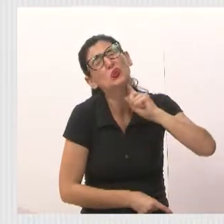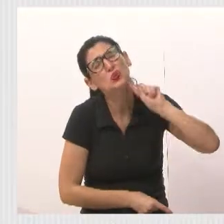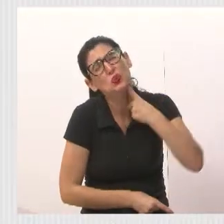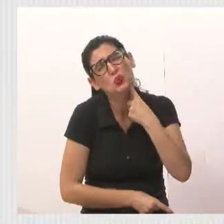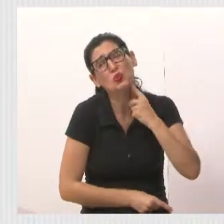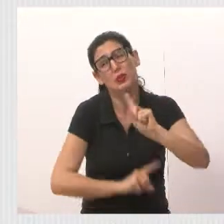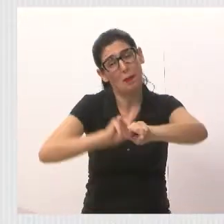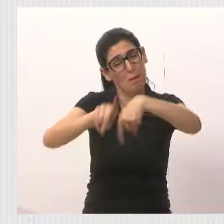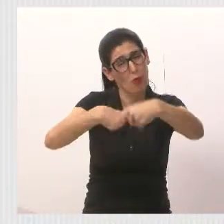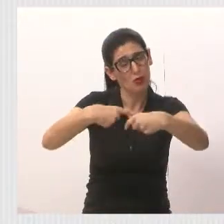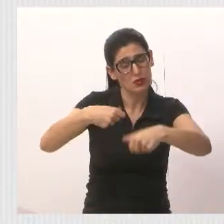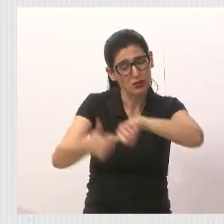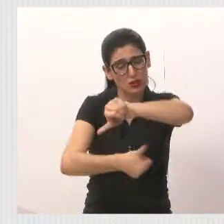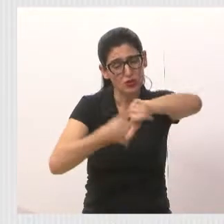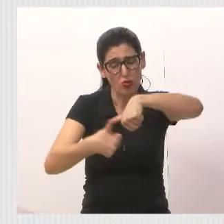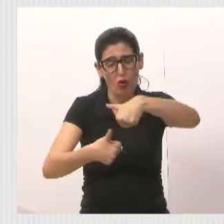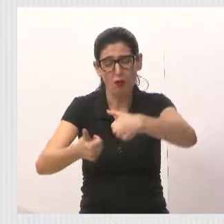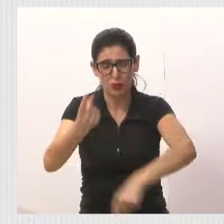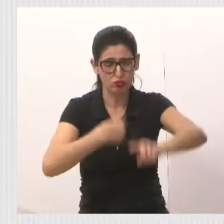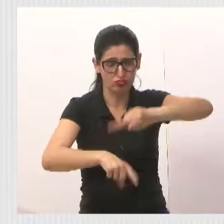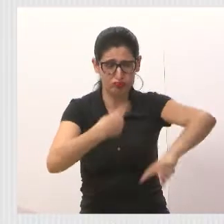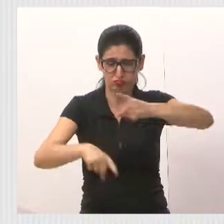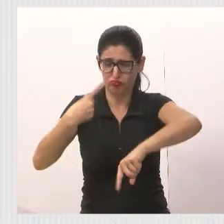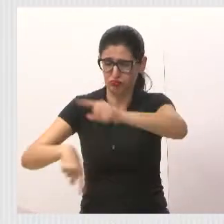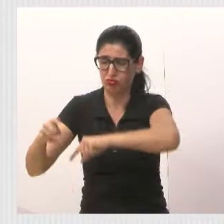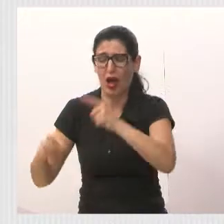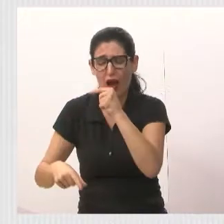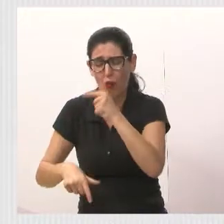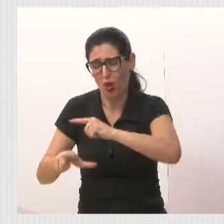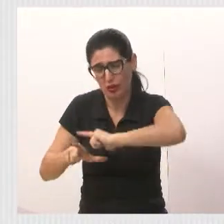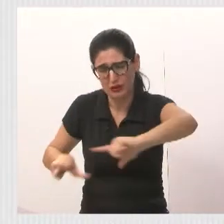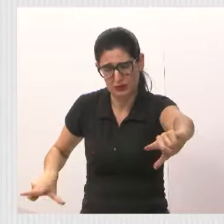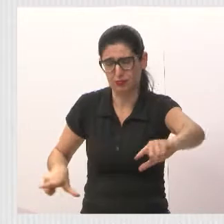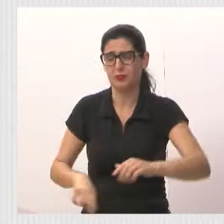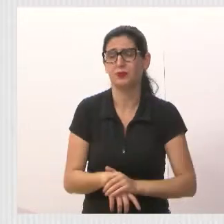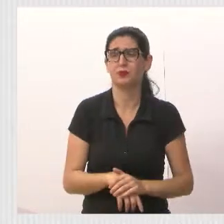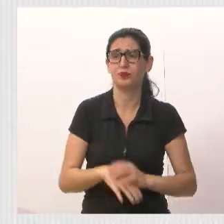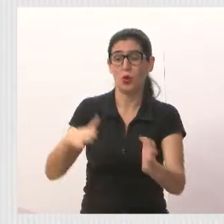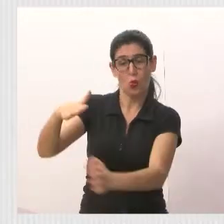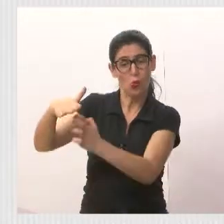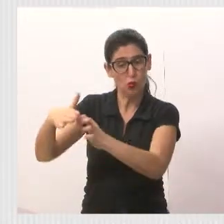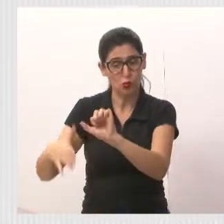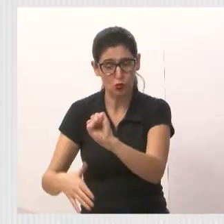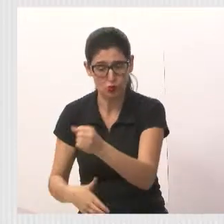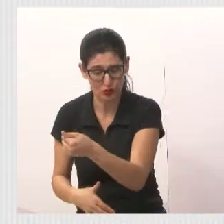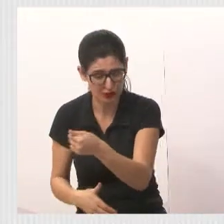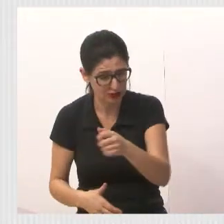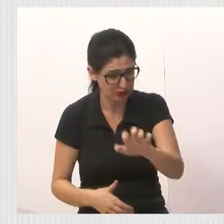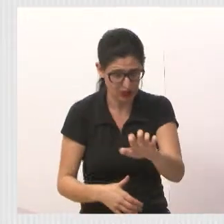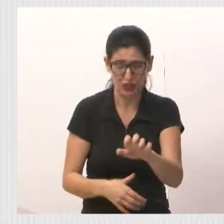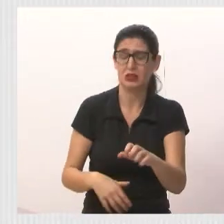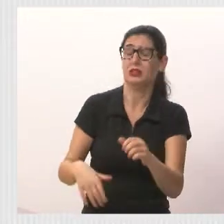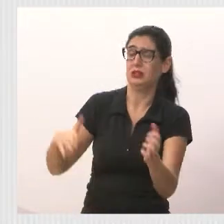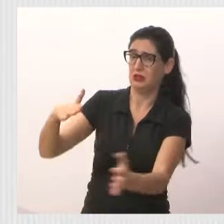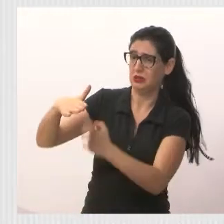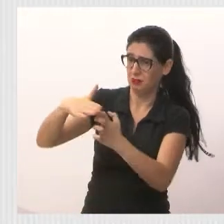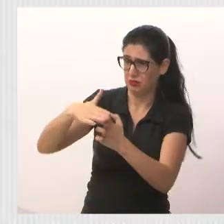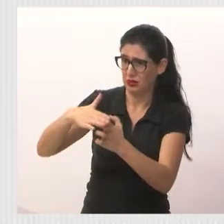E o SAE está fazendo isso. Então, se a gente conseguir, a cada gestão, dar um passo nas localidades, será